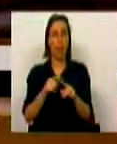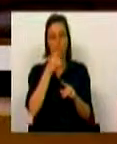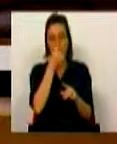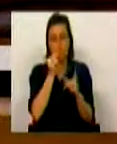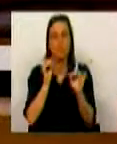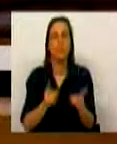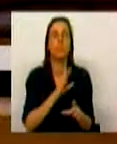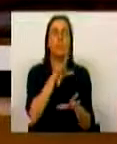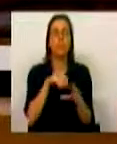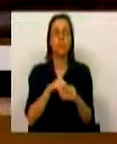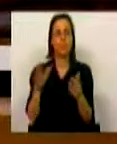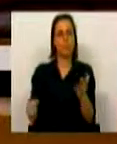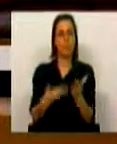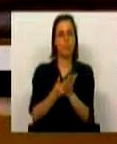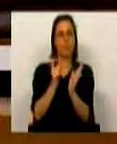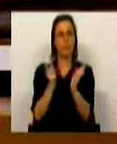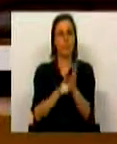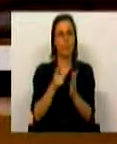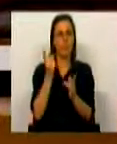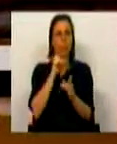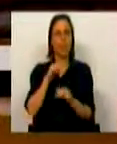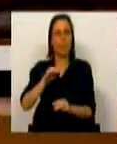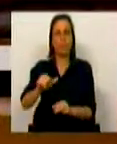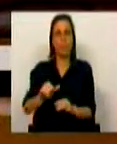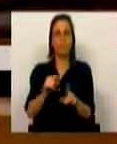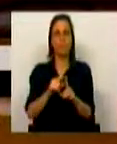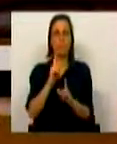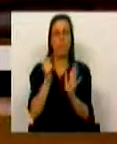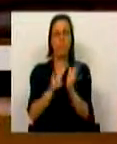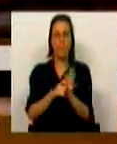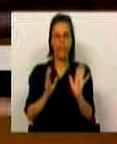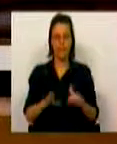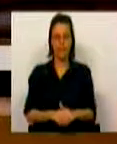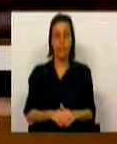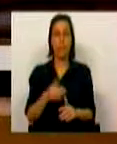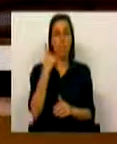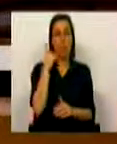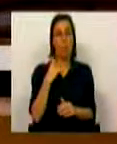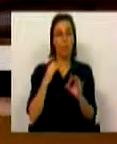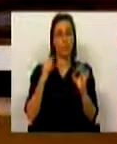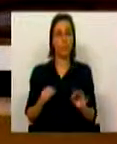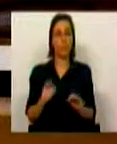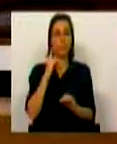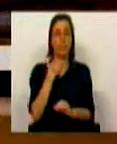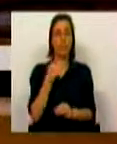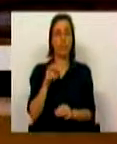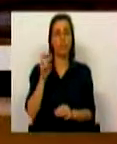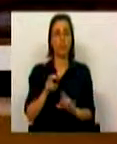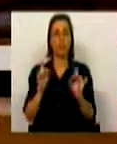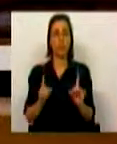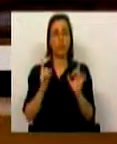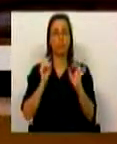começou a incluir uma proposta de agendamento com data e local de marcação. E ontem, ontem mesmo, dia 20 de junho,